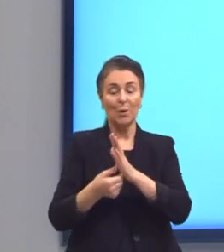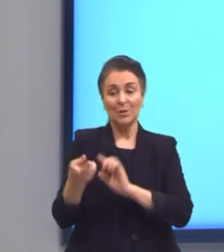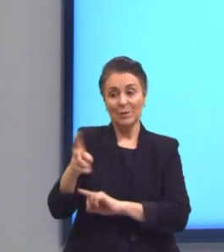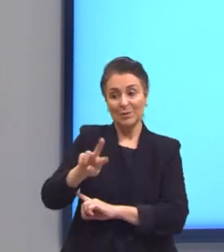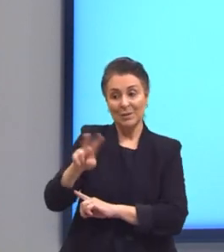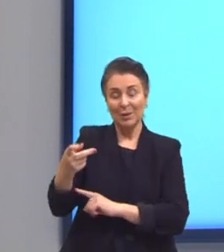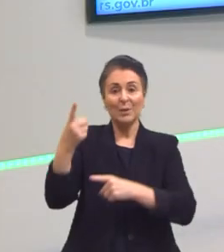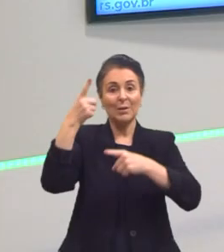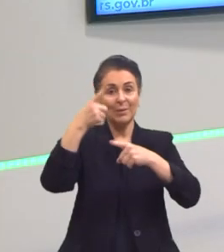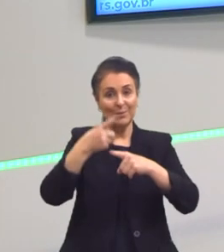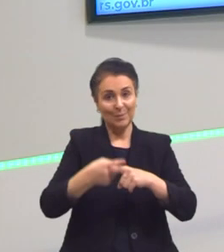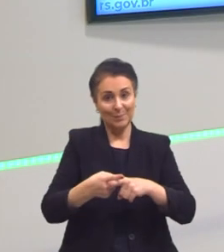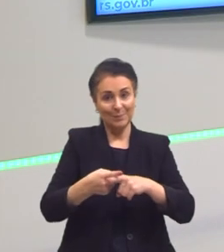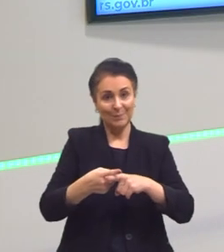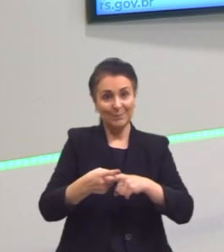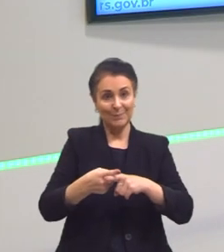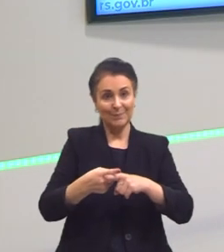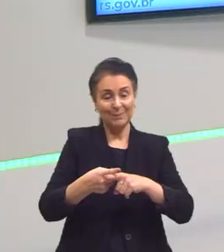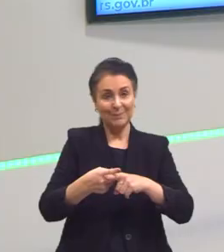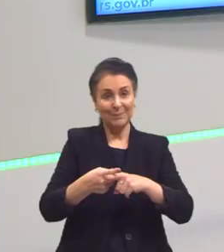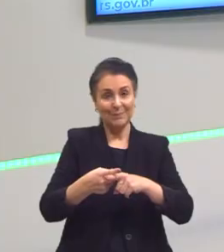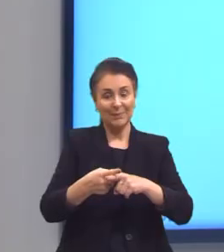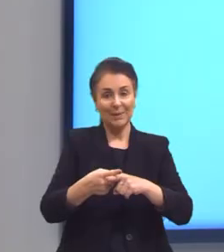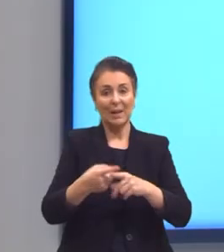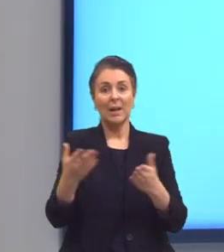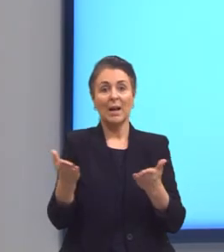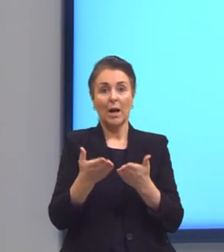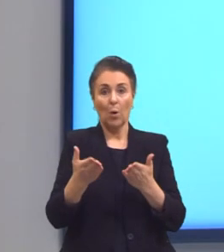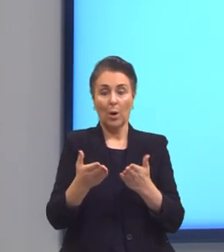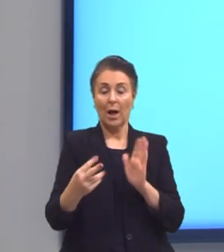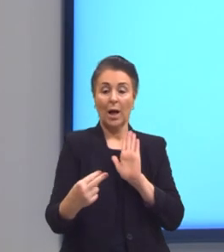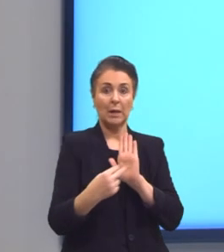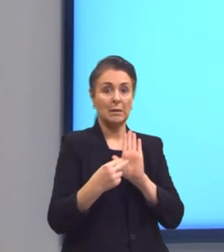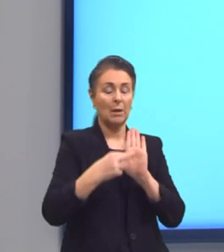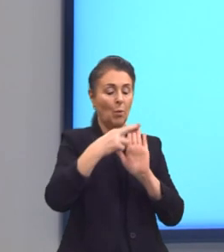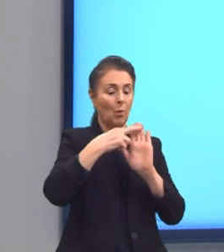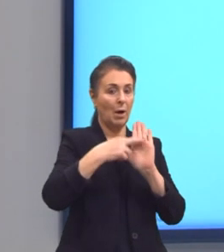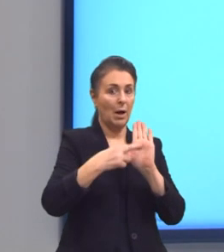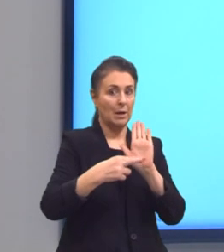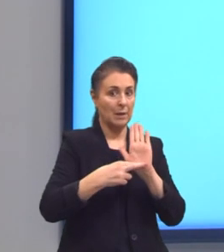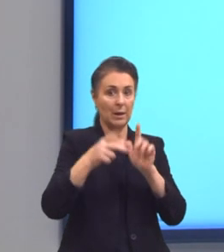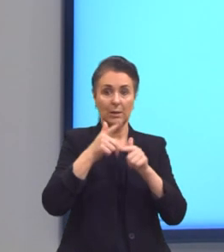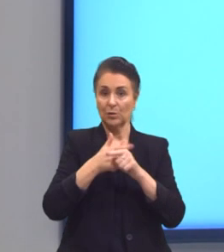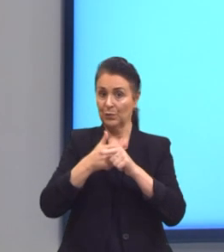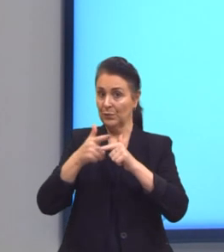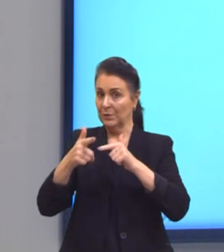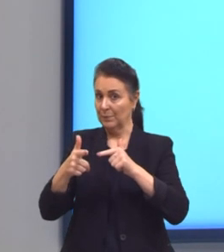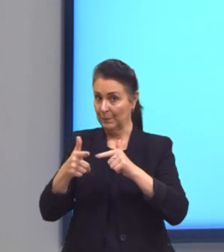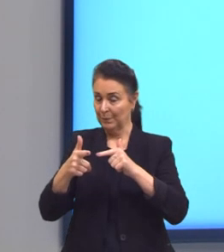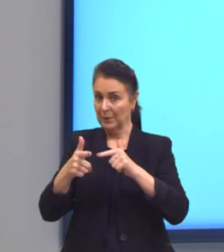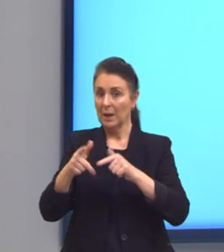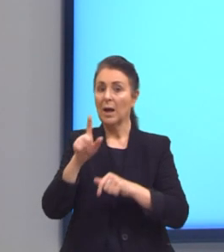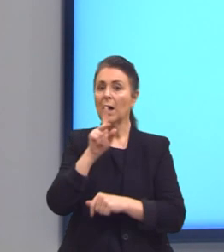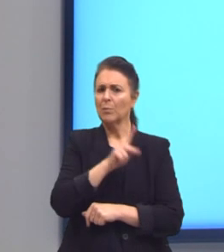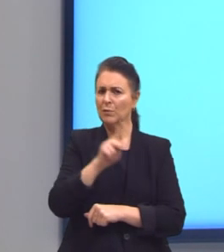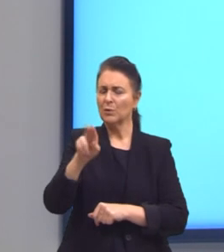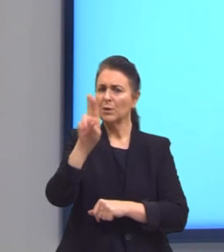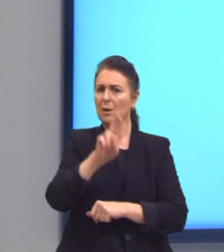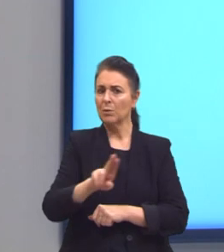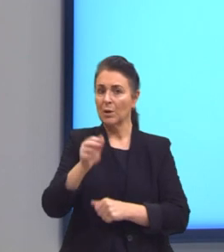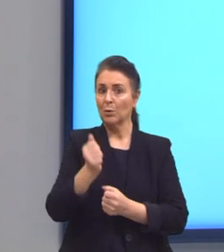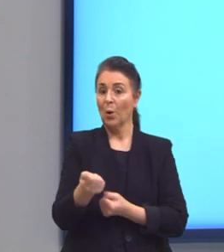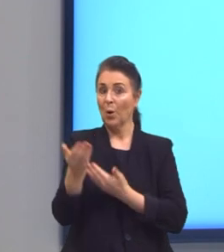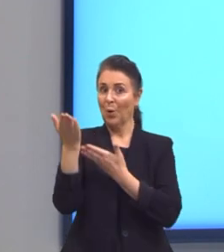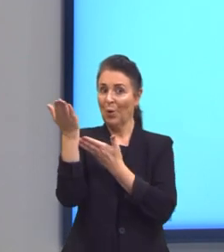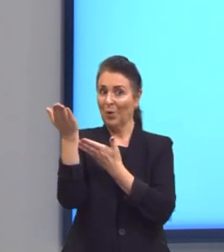multipliquei. Aqui, então, para a gente ficar atento às regras de divisibilidade, tá? Eu coloquei a imagem para vocês,